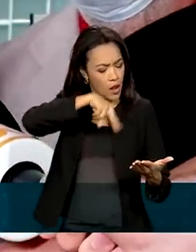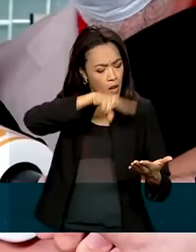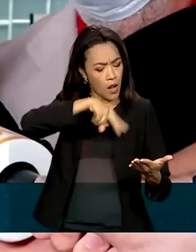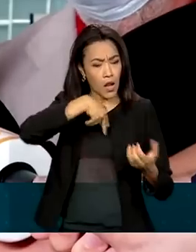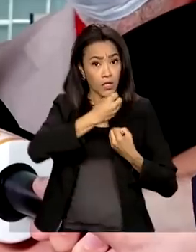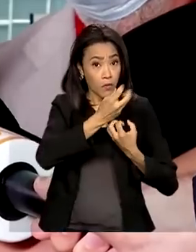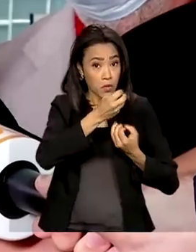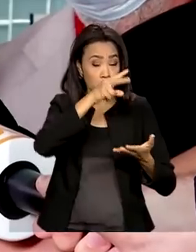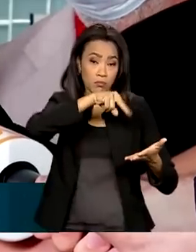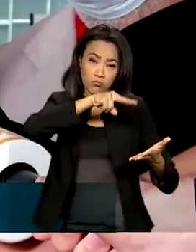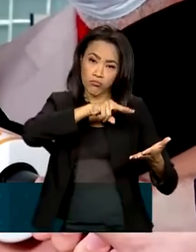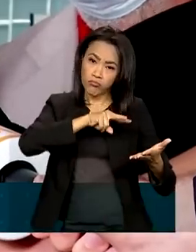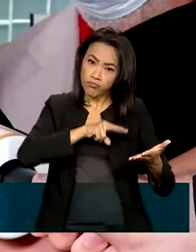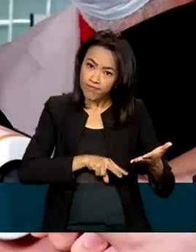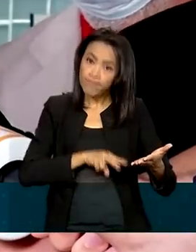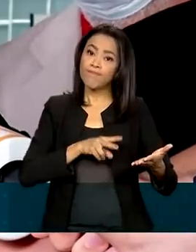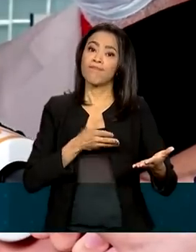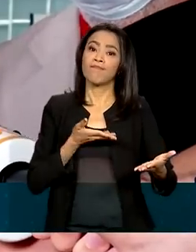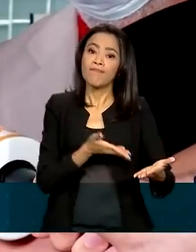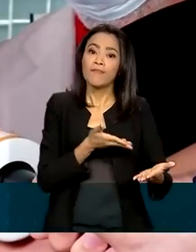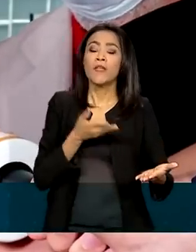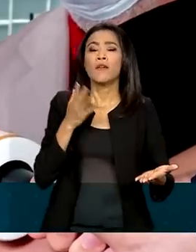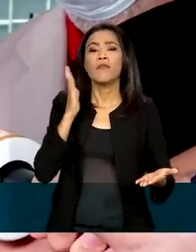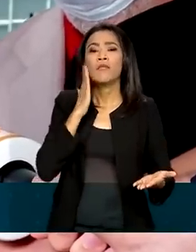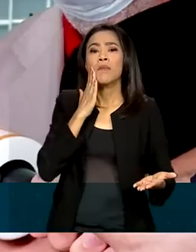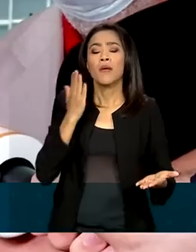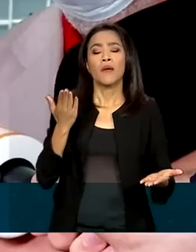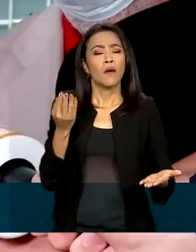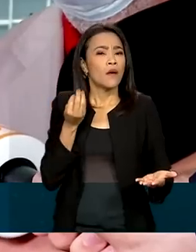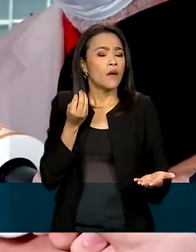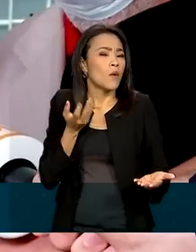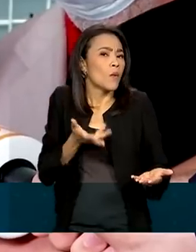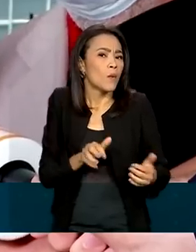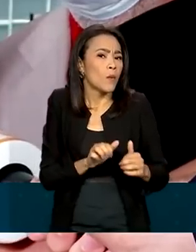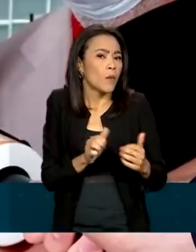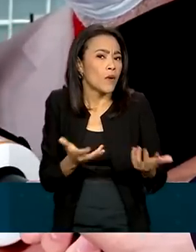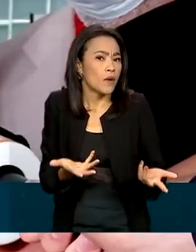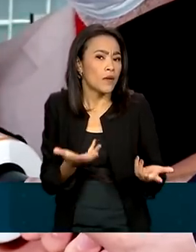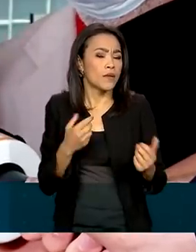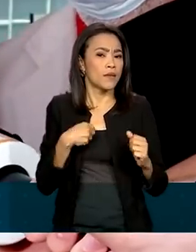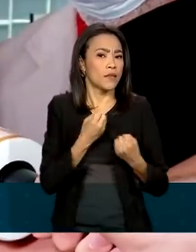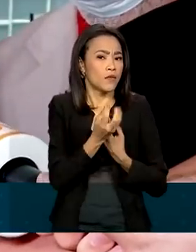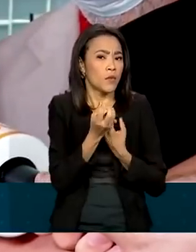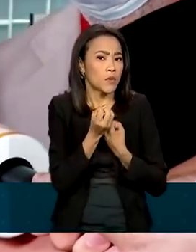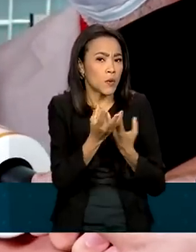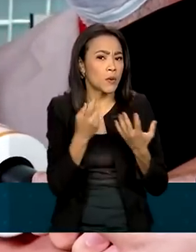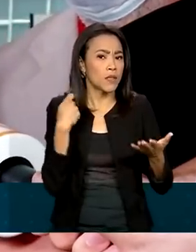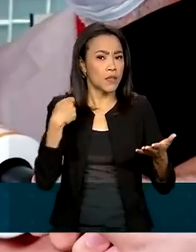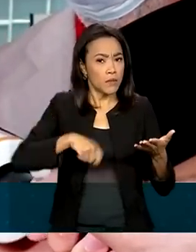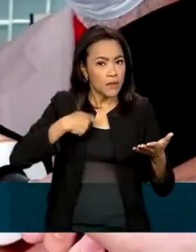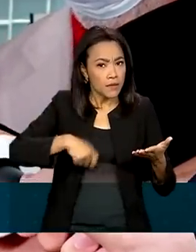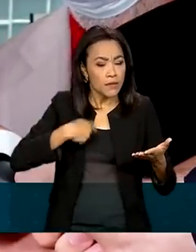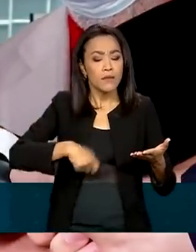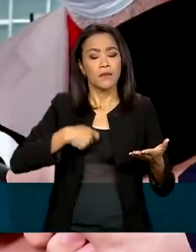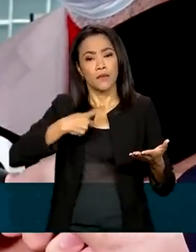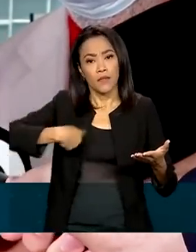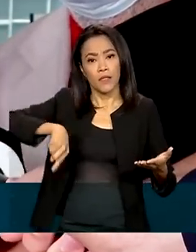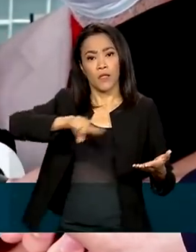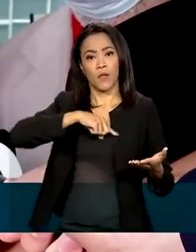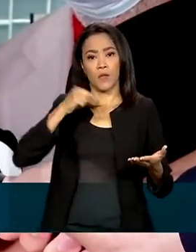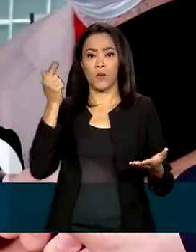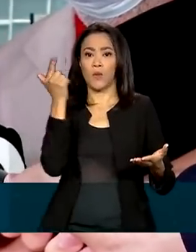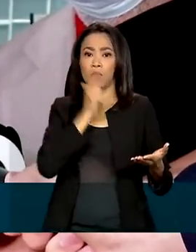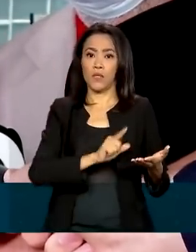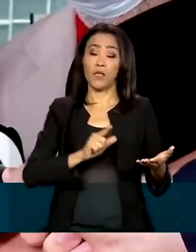informações que chegaram. E nós vamos então definir que pontos, que dados adicionais são necessários para que a gente possa ter um